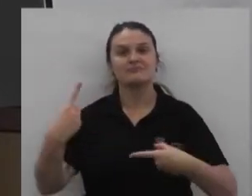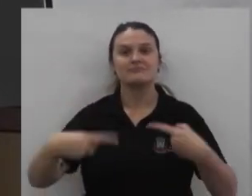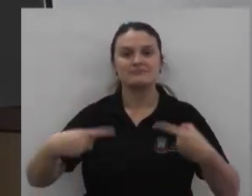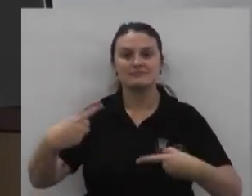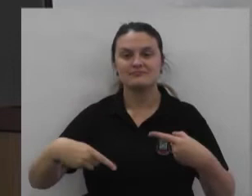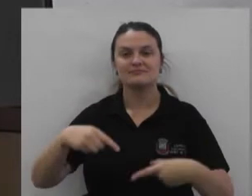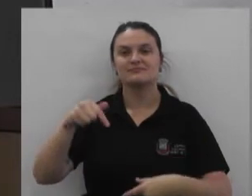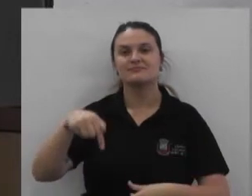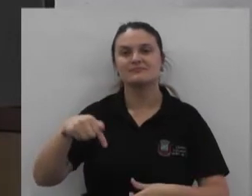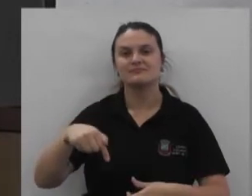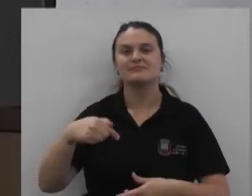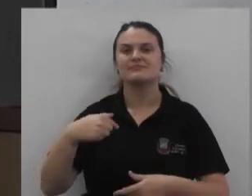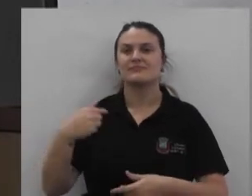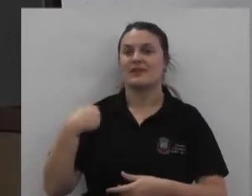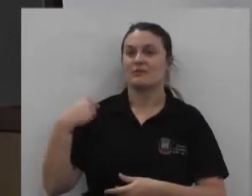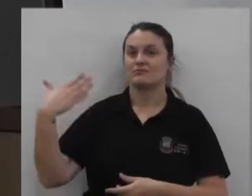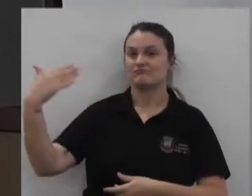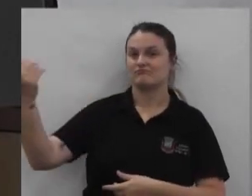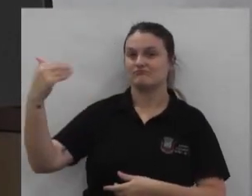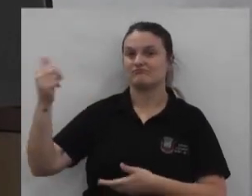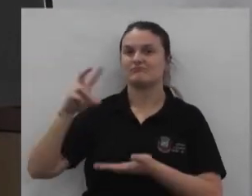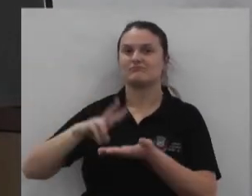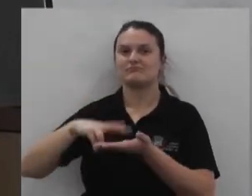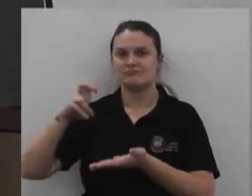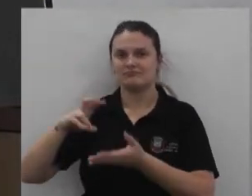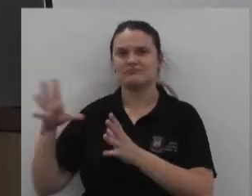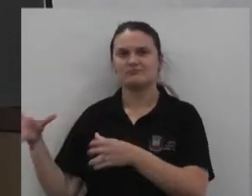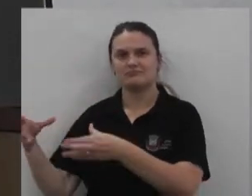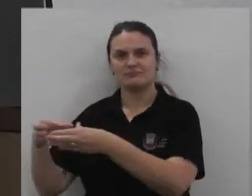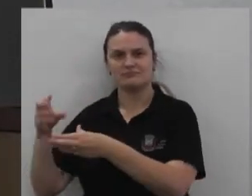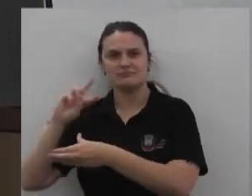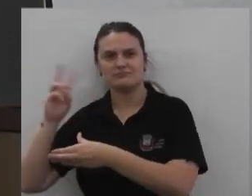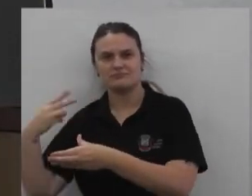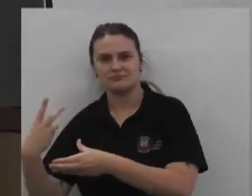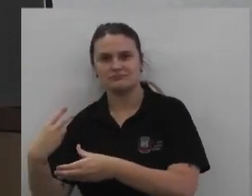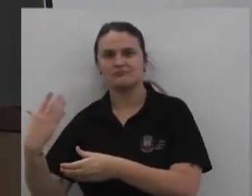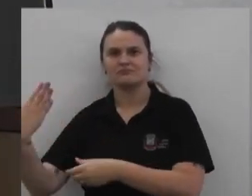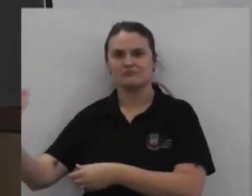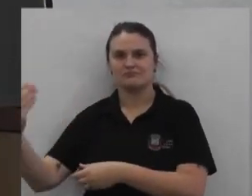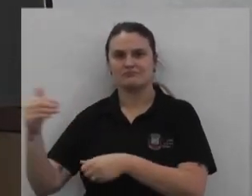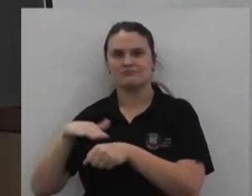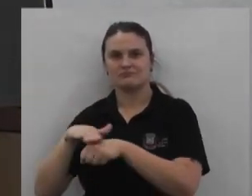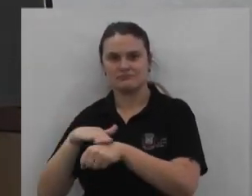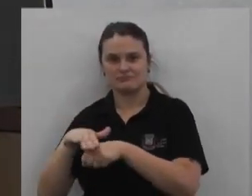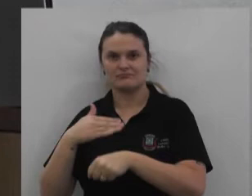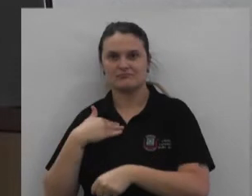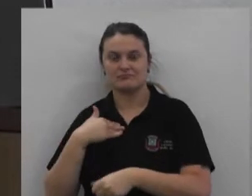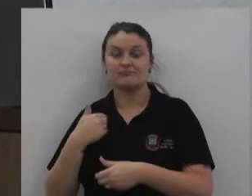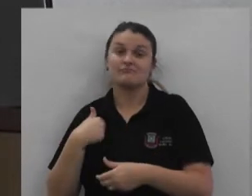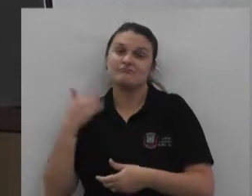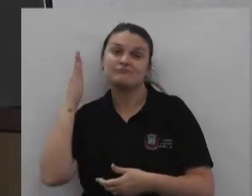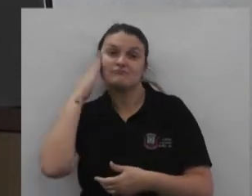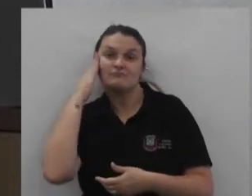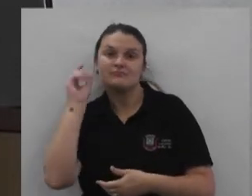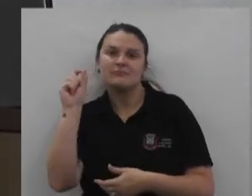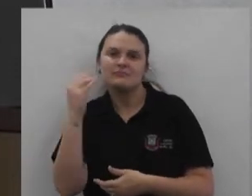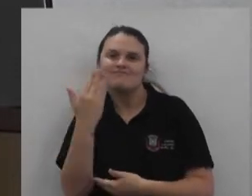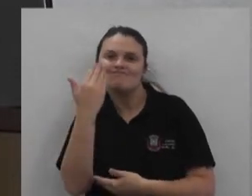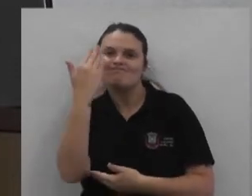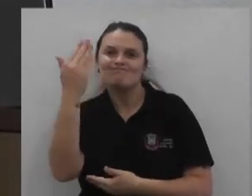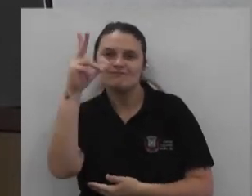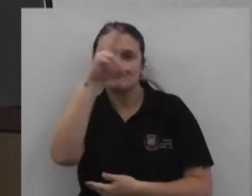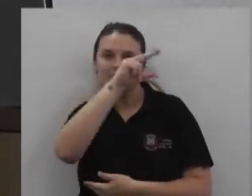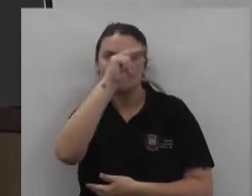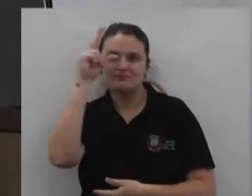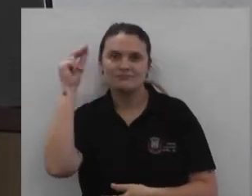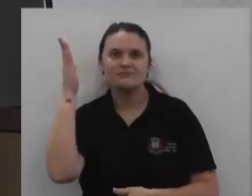discutindo aqui Fui chamado hoje Na parte da manhã Pelos vereadores De União da Vitória E a gente sabe A gente que está Na frente do